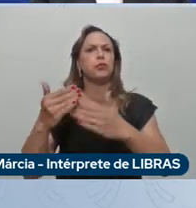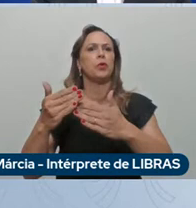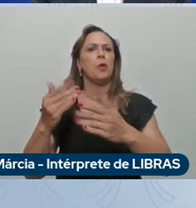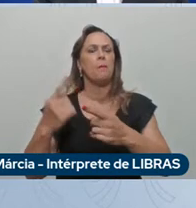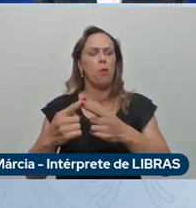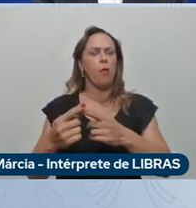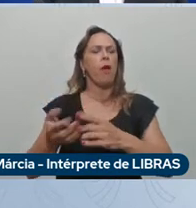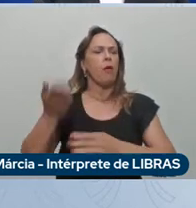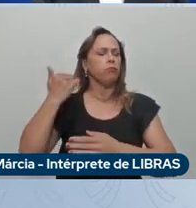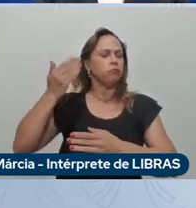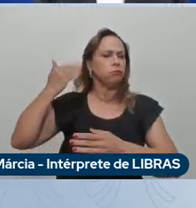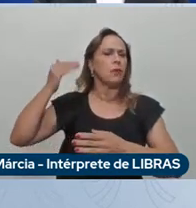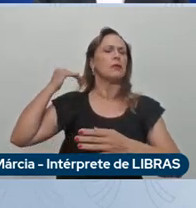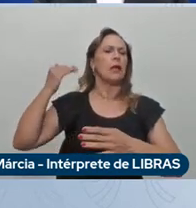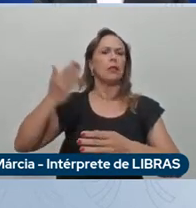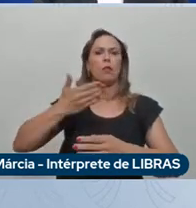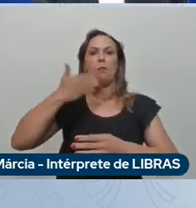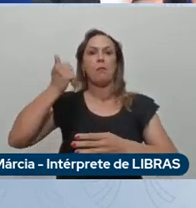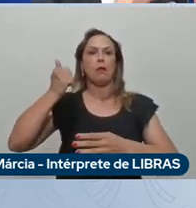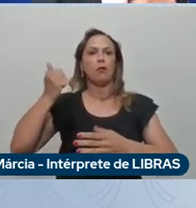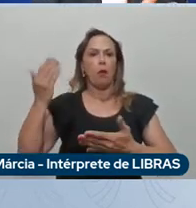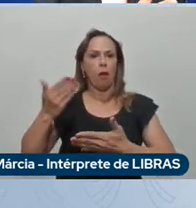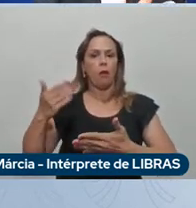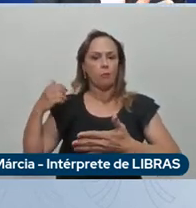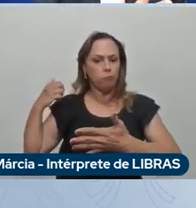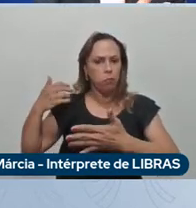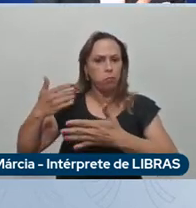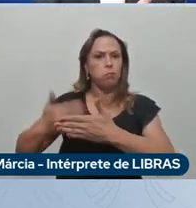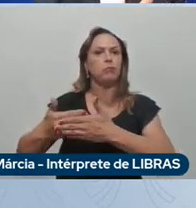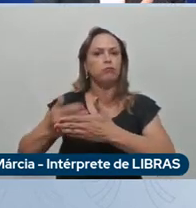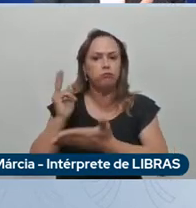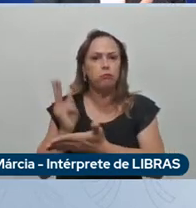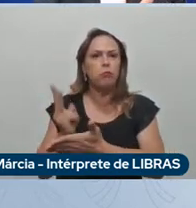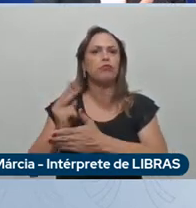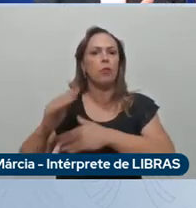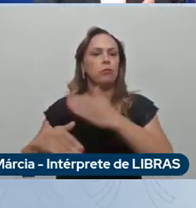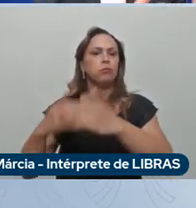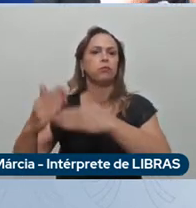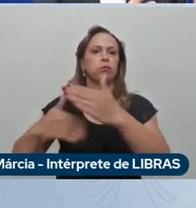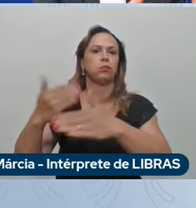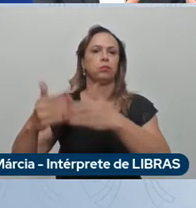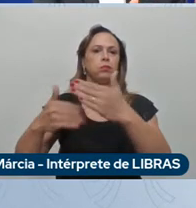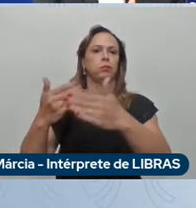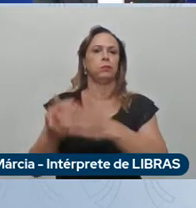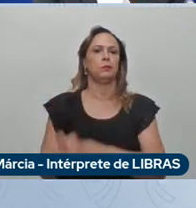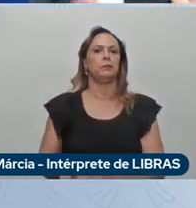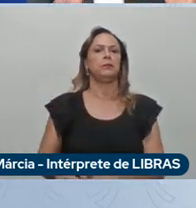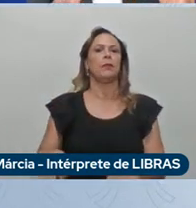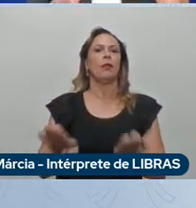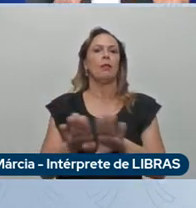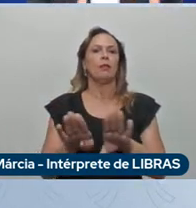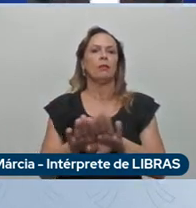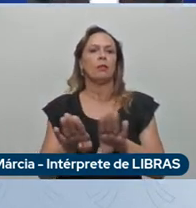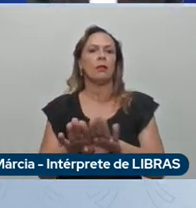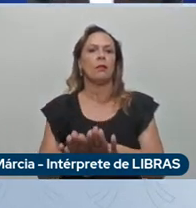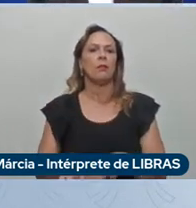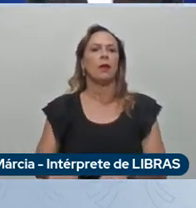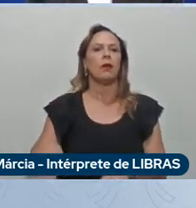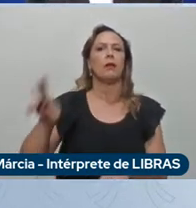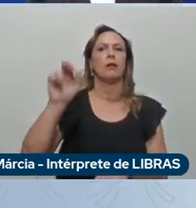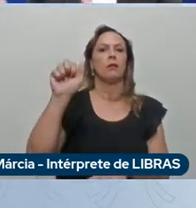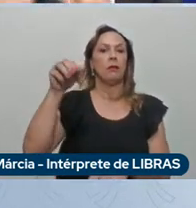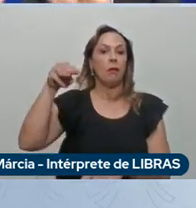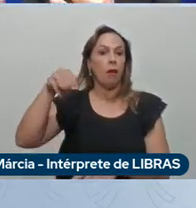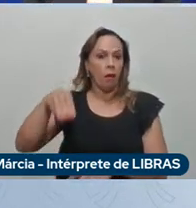deteriorando Ram como falei a nossa ofensiva em Pickup ela considera Ram como centro de